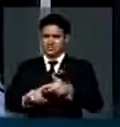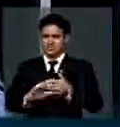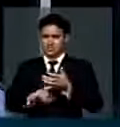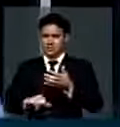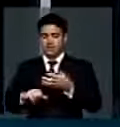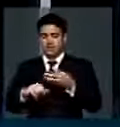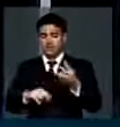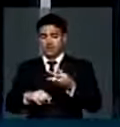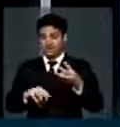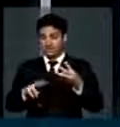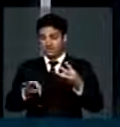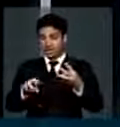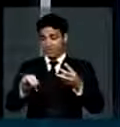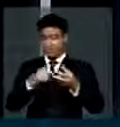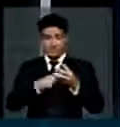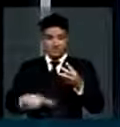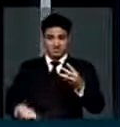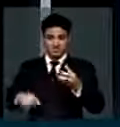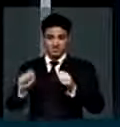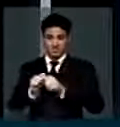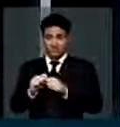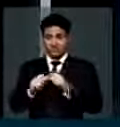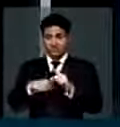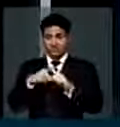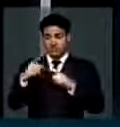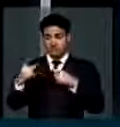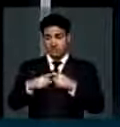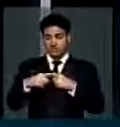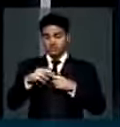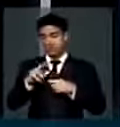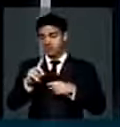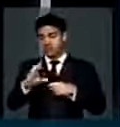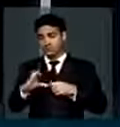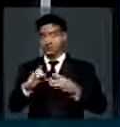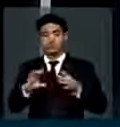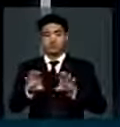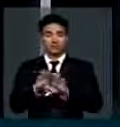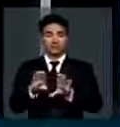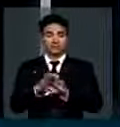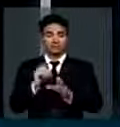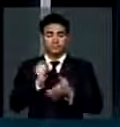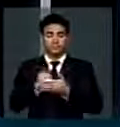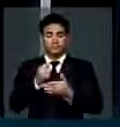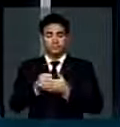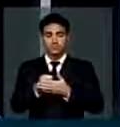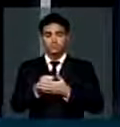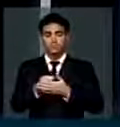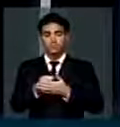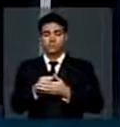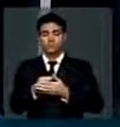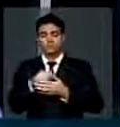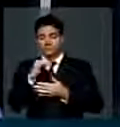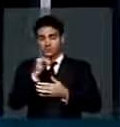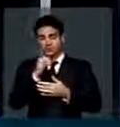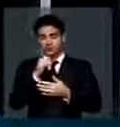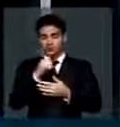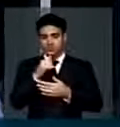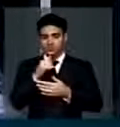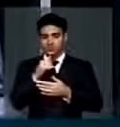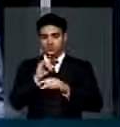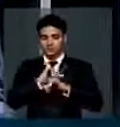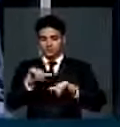vetos colocados pela presidência da República, do Mais Médio, do RDC e da obrigatoriedade de informação dos produtos quanto ao consumo de energia, mas